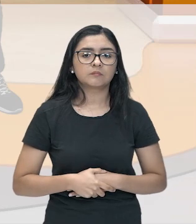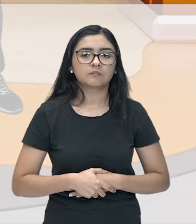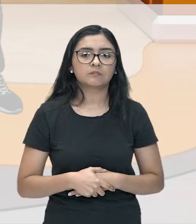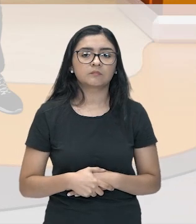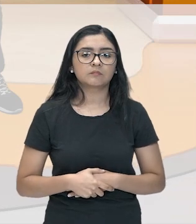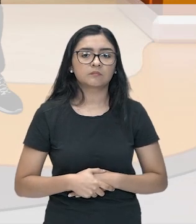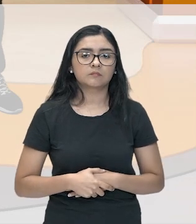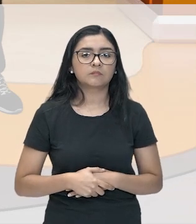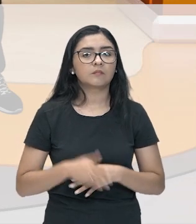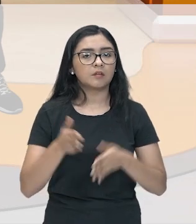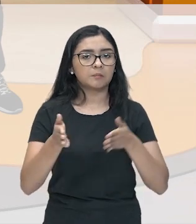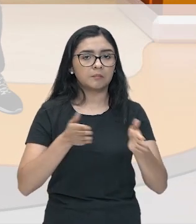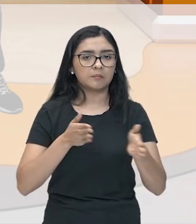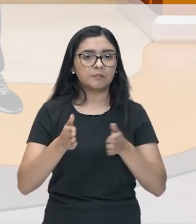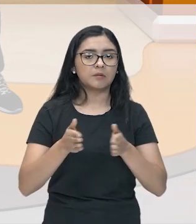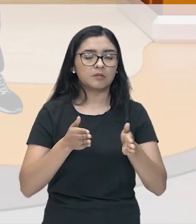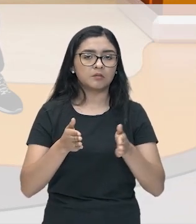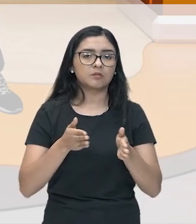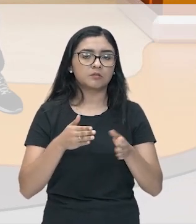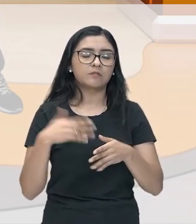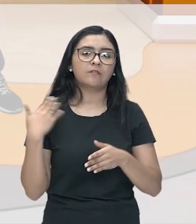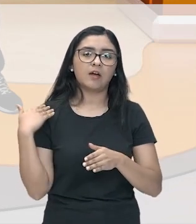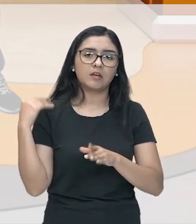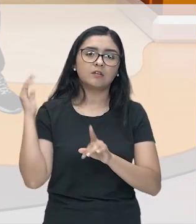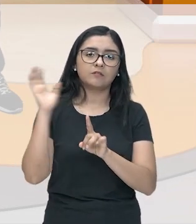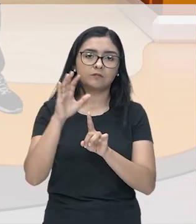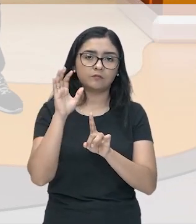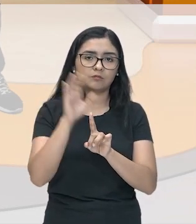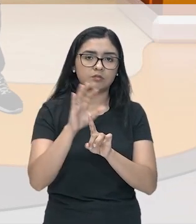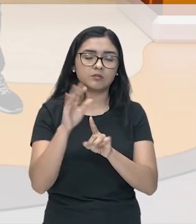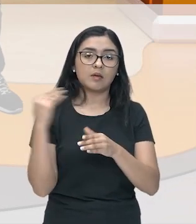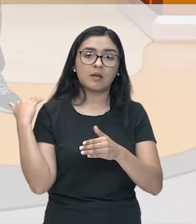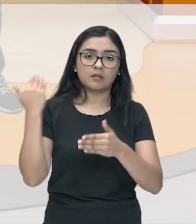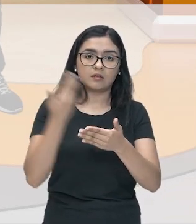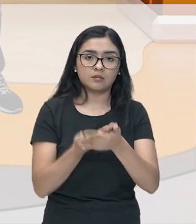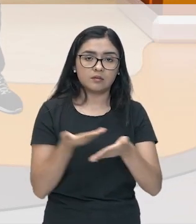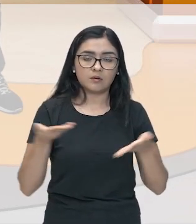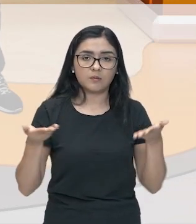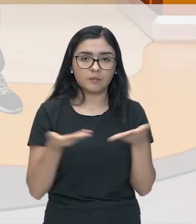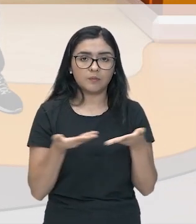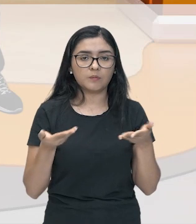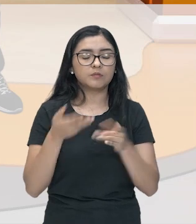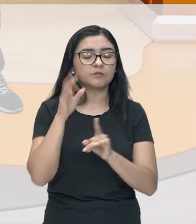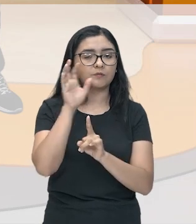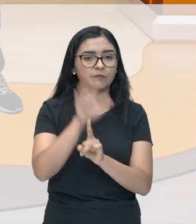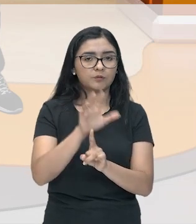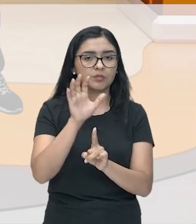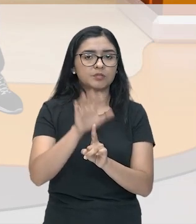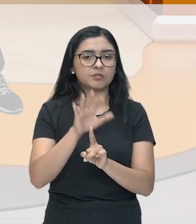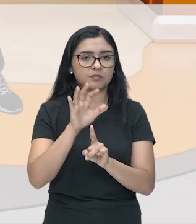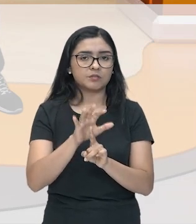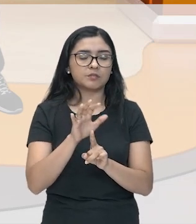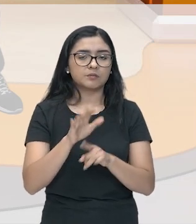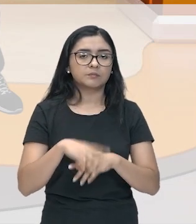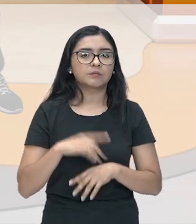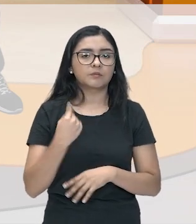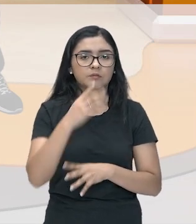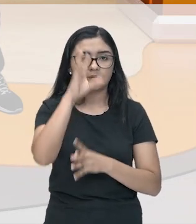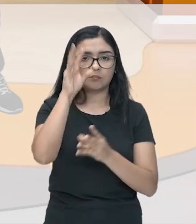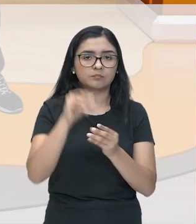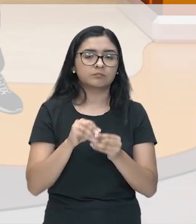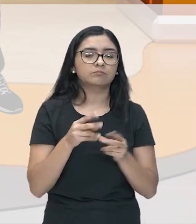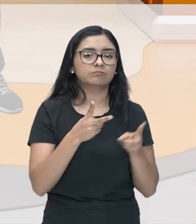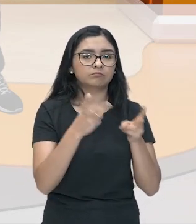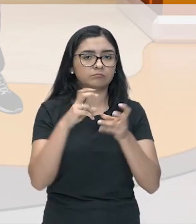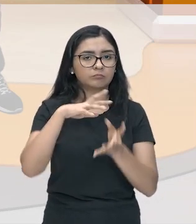aquele período e vai ser refletido até os dias atuais e influenciando a nossa compreensão do mundo hoje